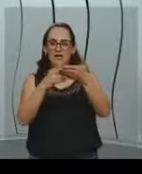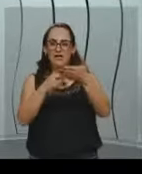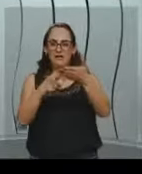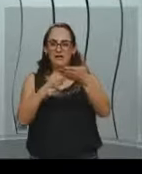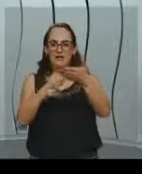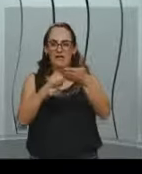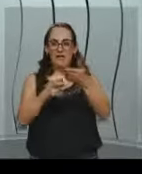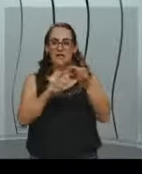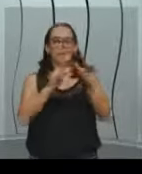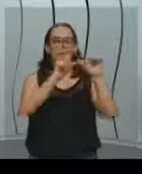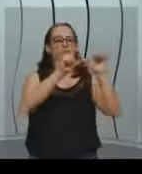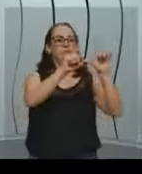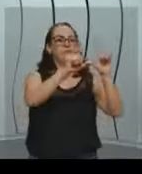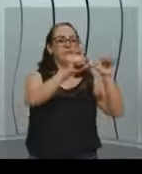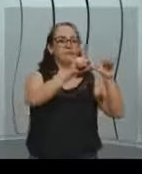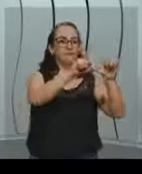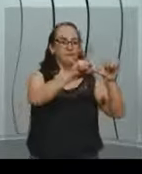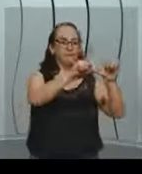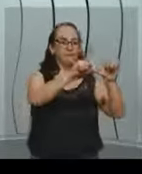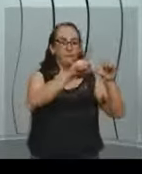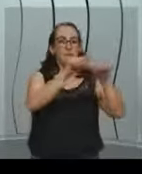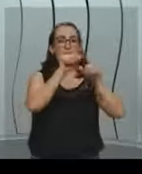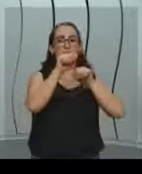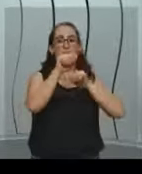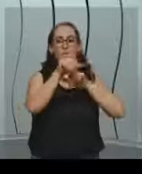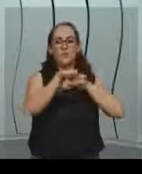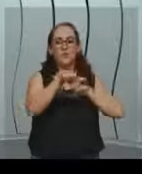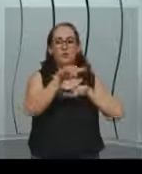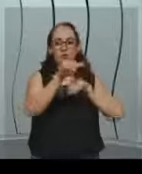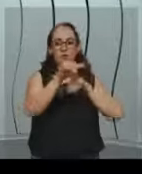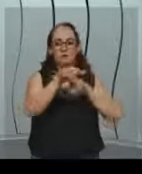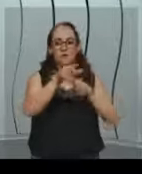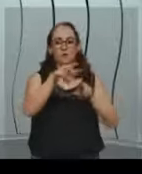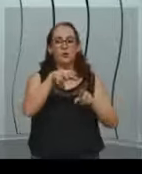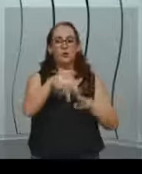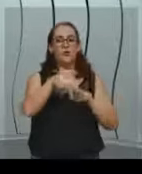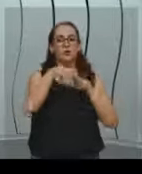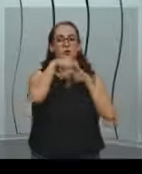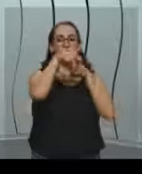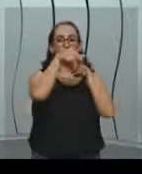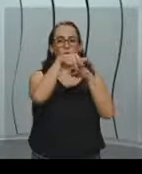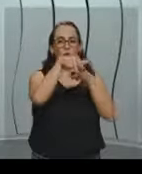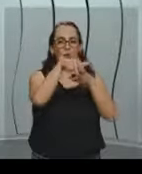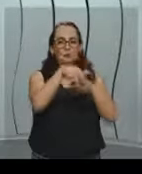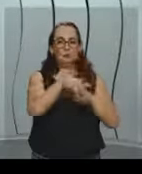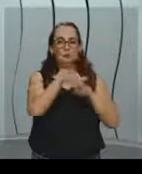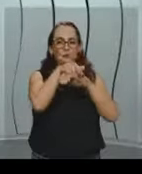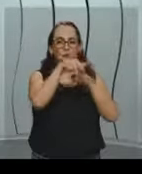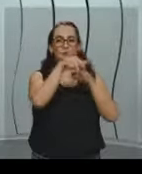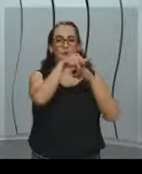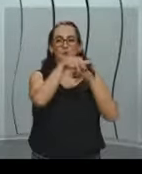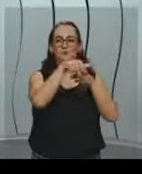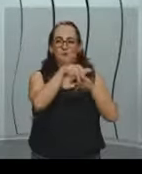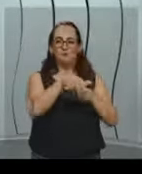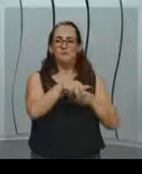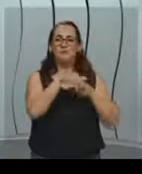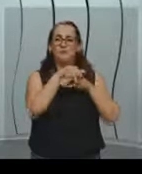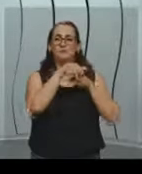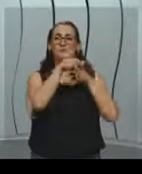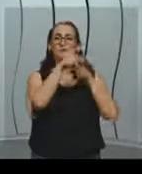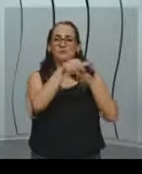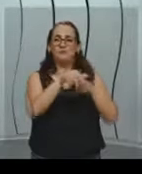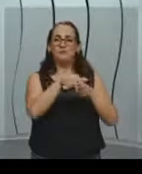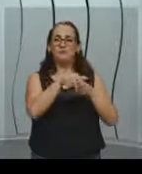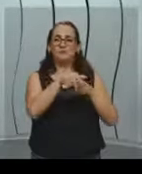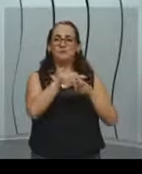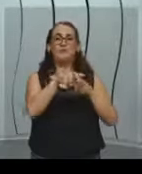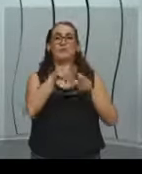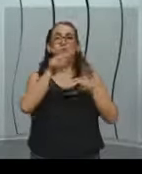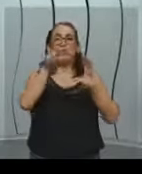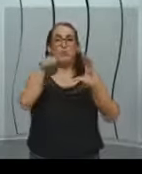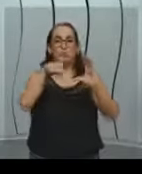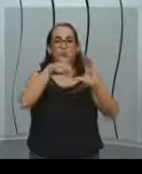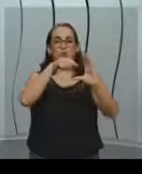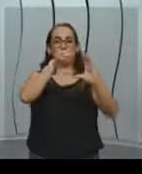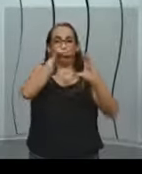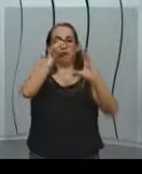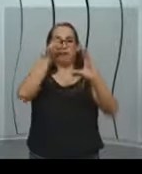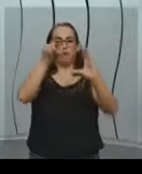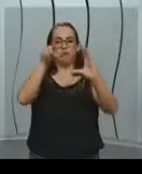desenhado ali o movimento do cavalo e colocado em um disco, para que esse disco,